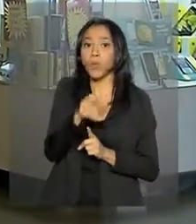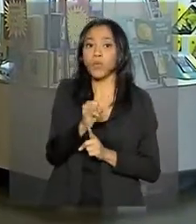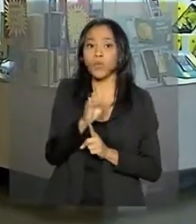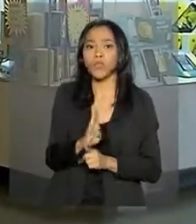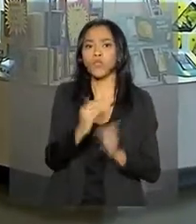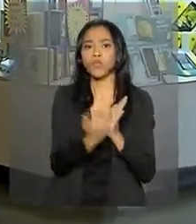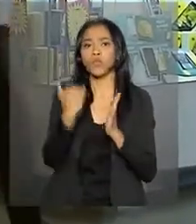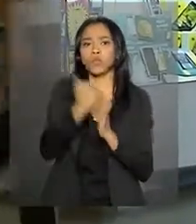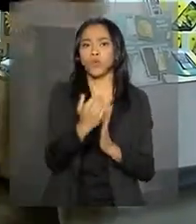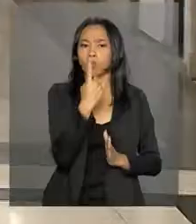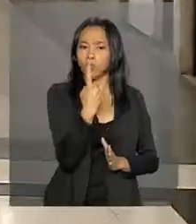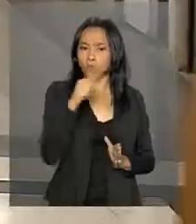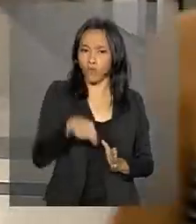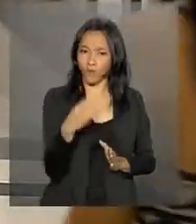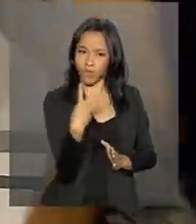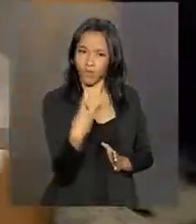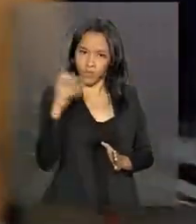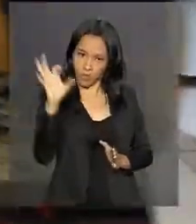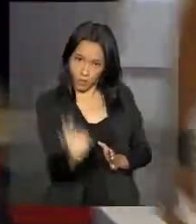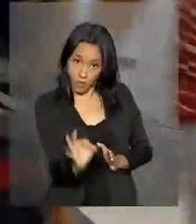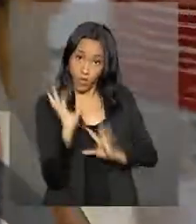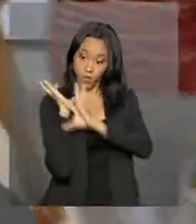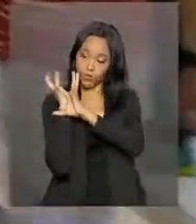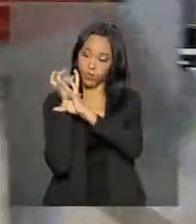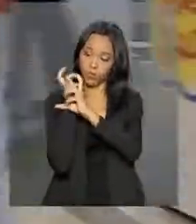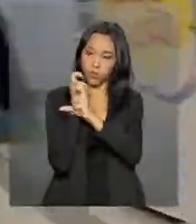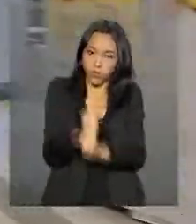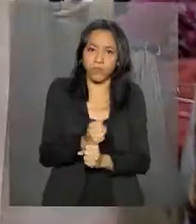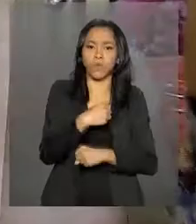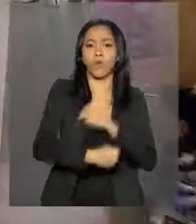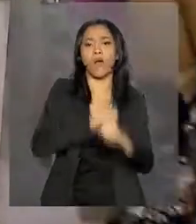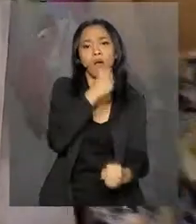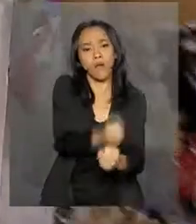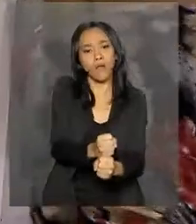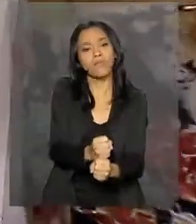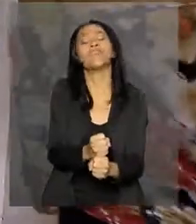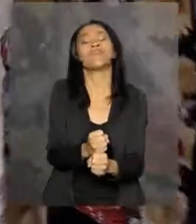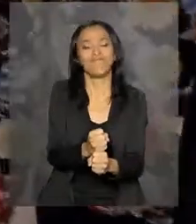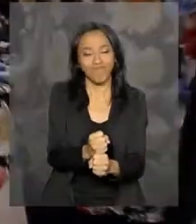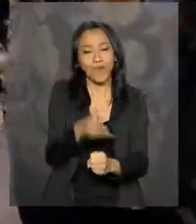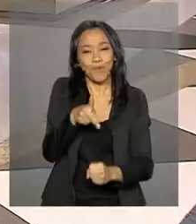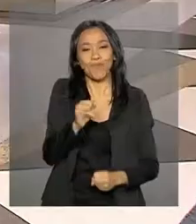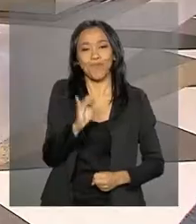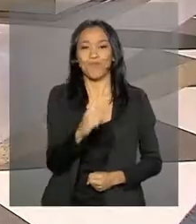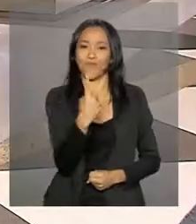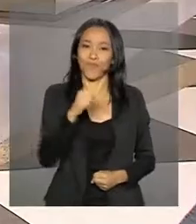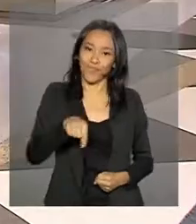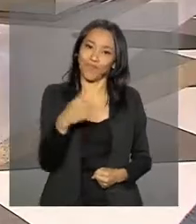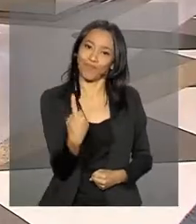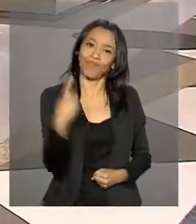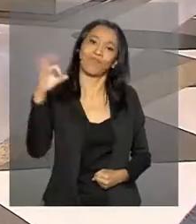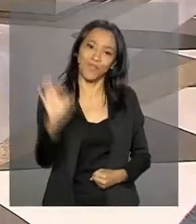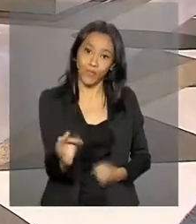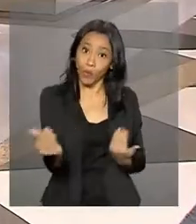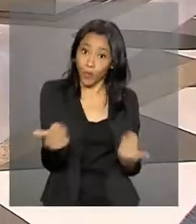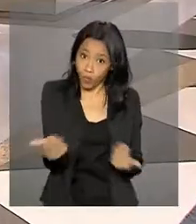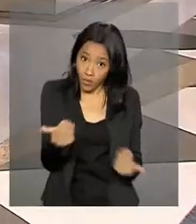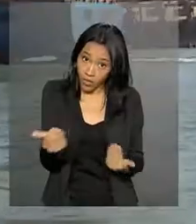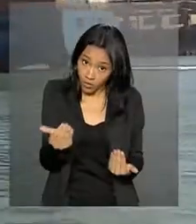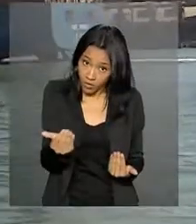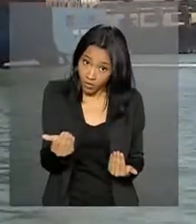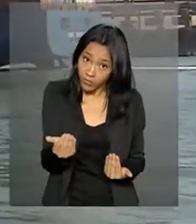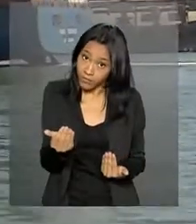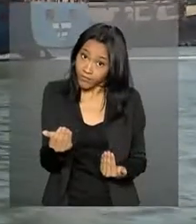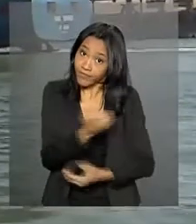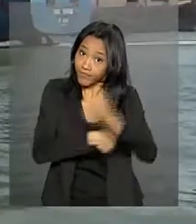,3%. No acumulado do ano, o crescimento do PIB foi de 1,1% na comparação com